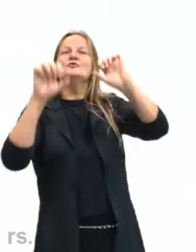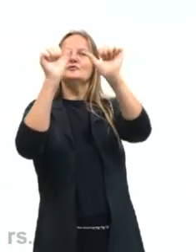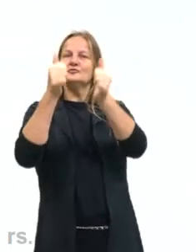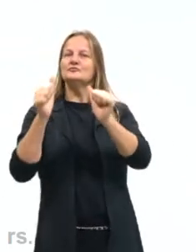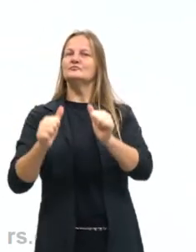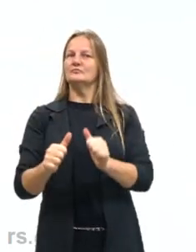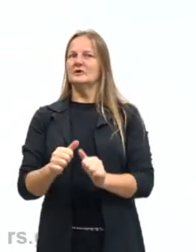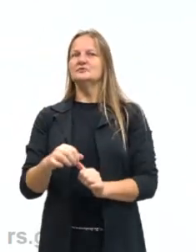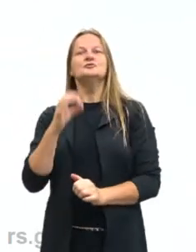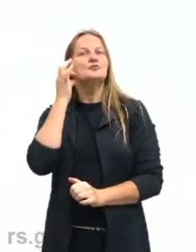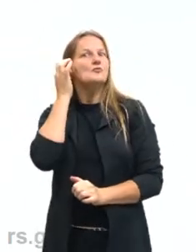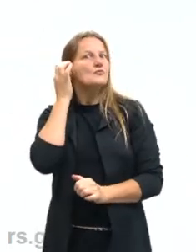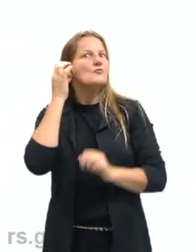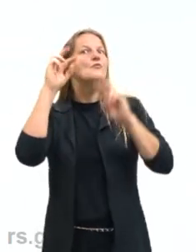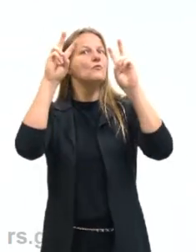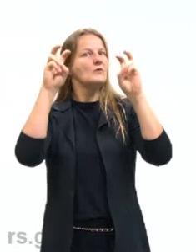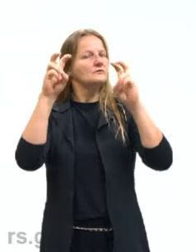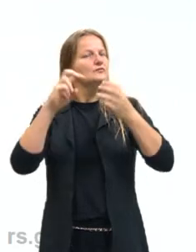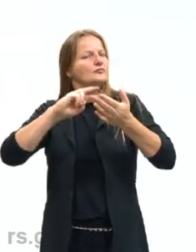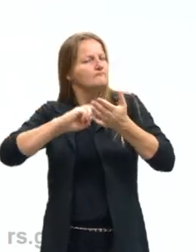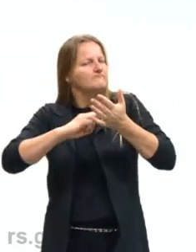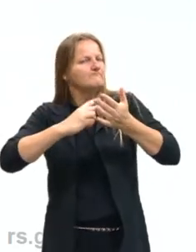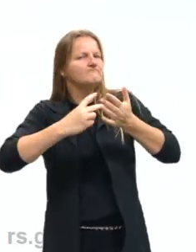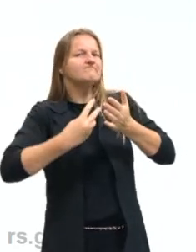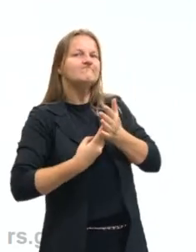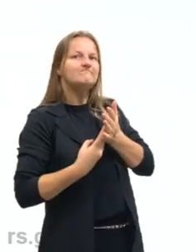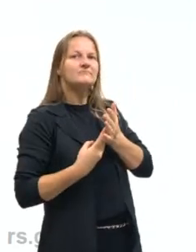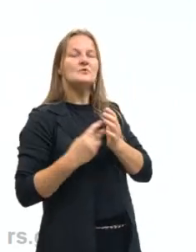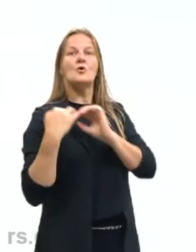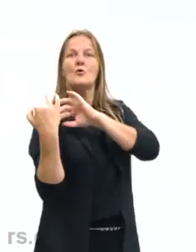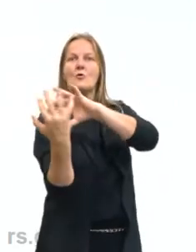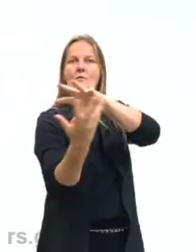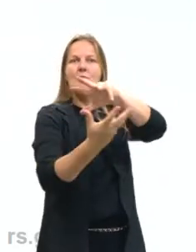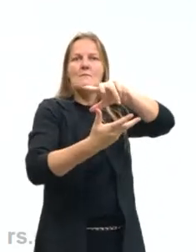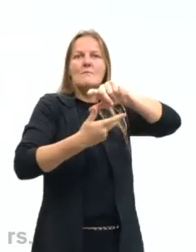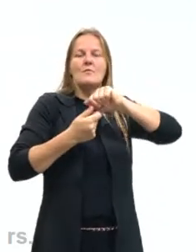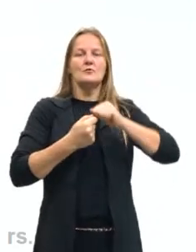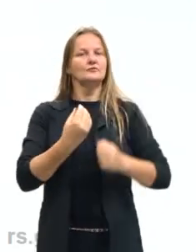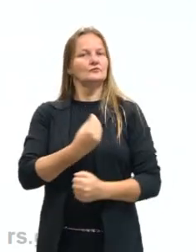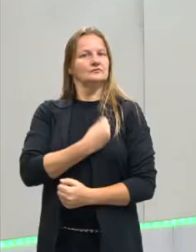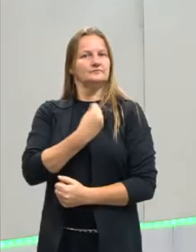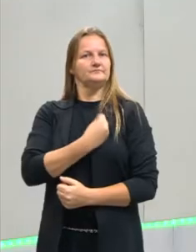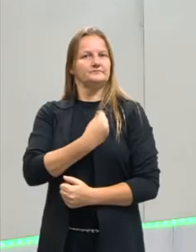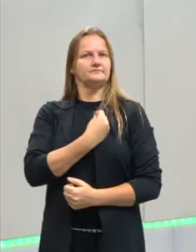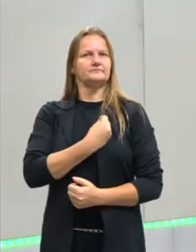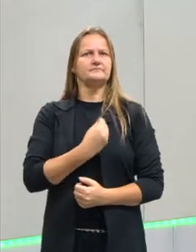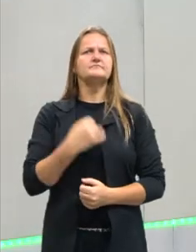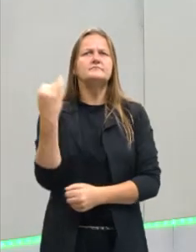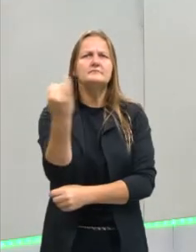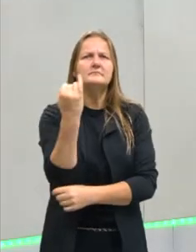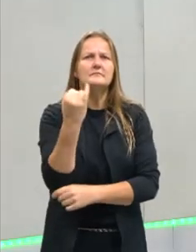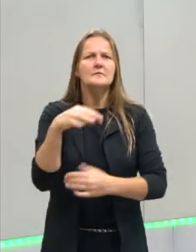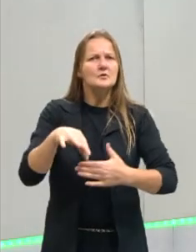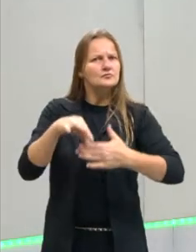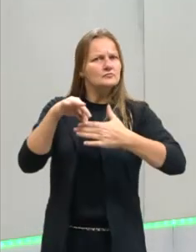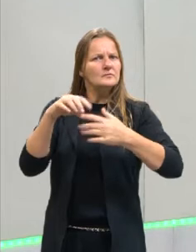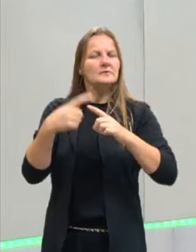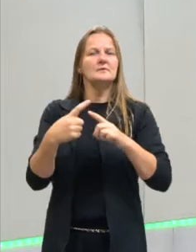leitura de imagem é um assunto de interpretação, interpretação do mundo, interpretação da vida. É importante ressaltar